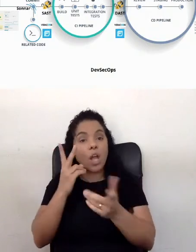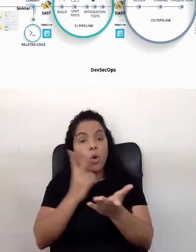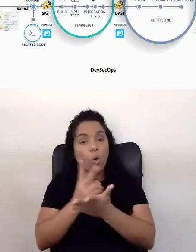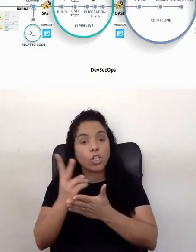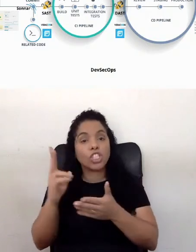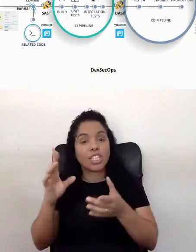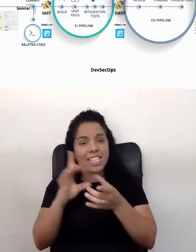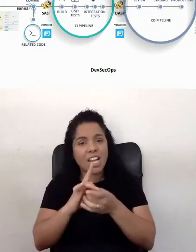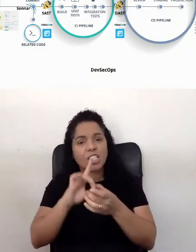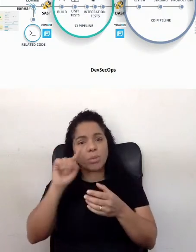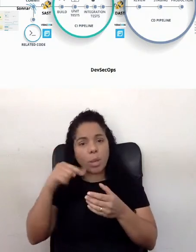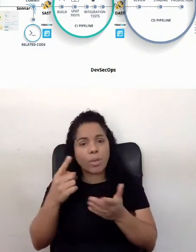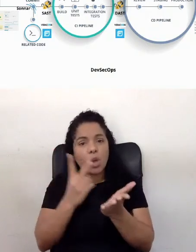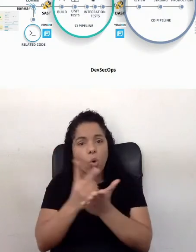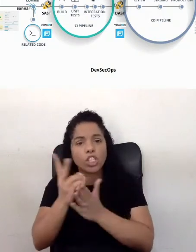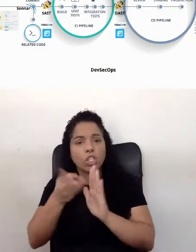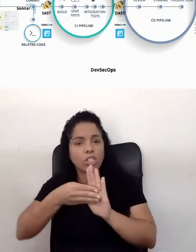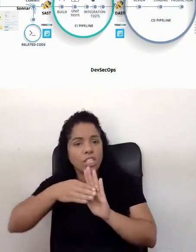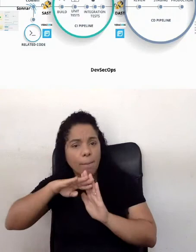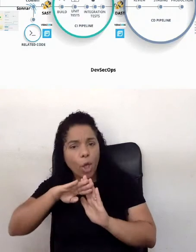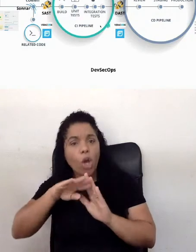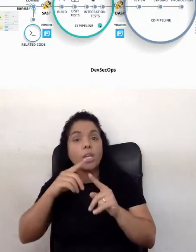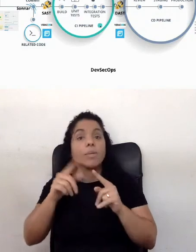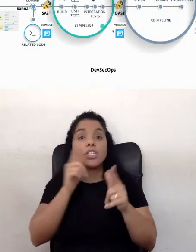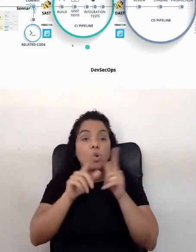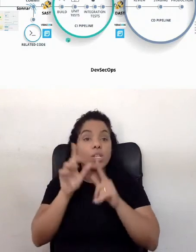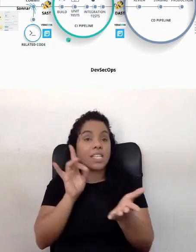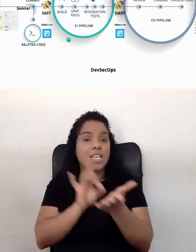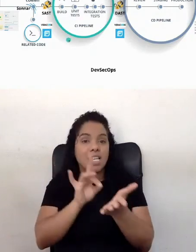depois ser um Continu Deploy, né, para que a gente consiga, de fato,